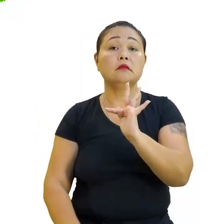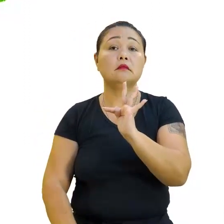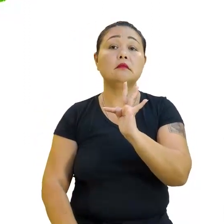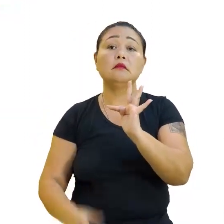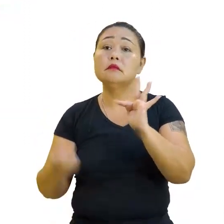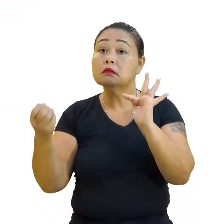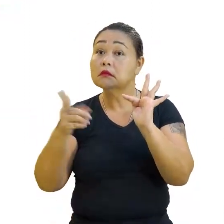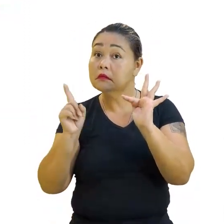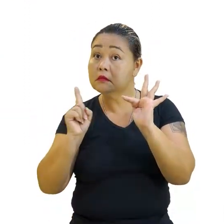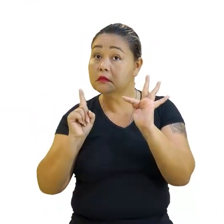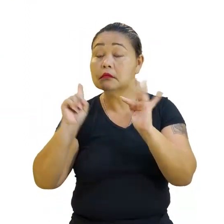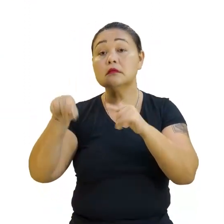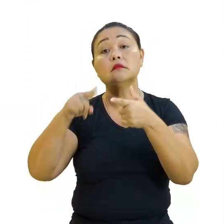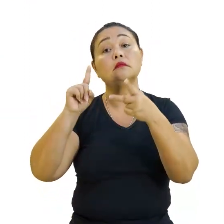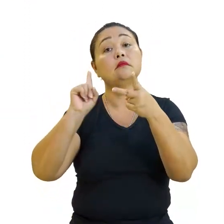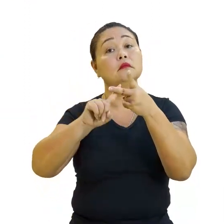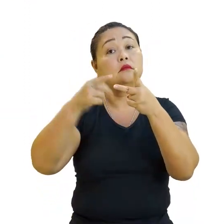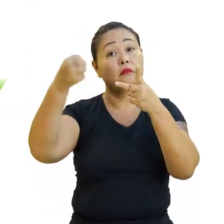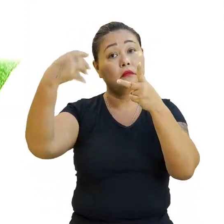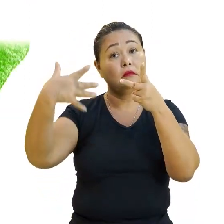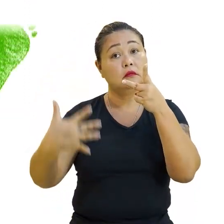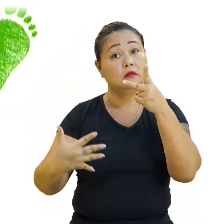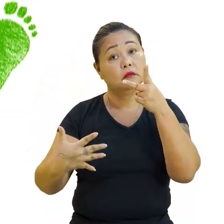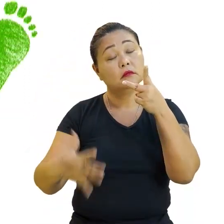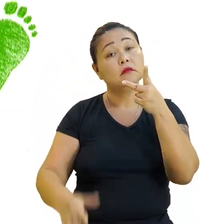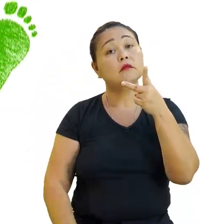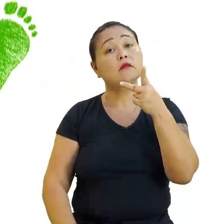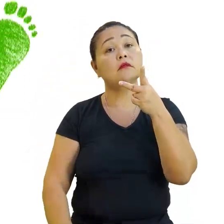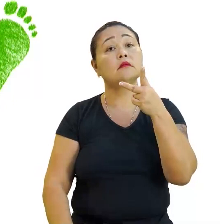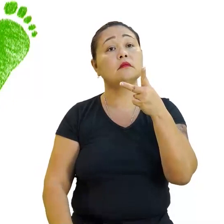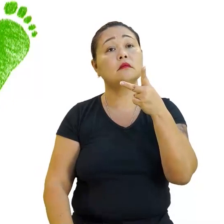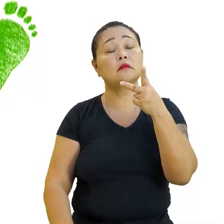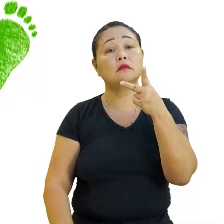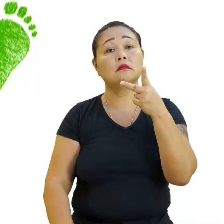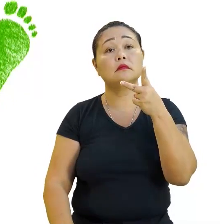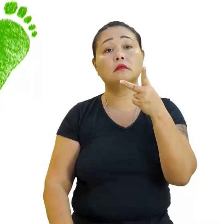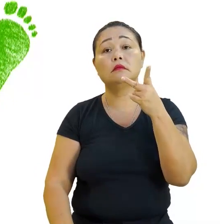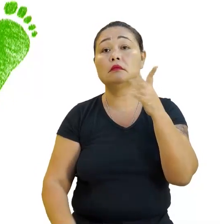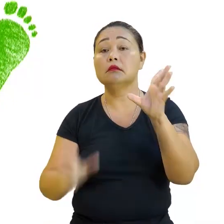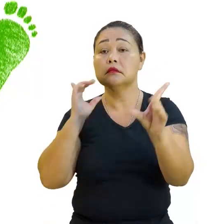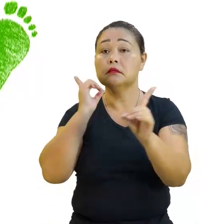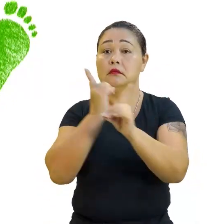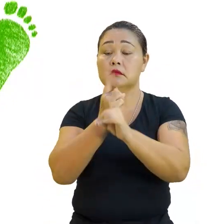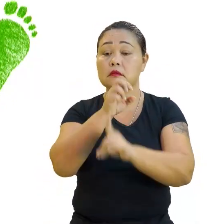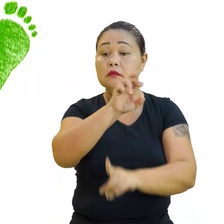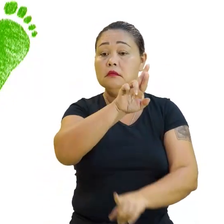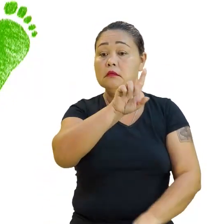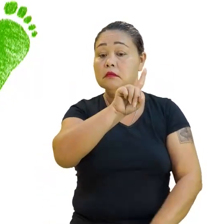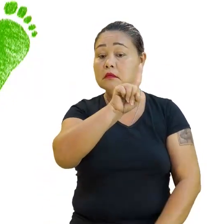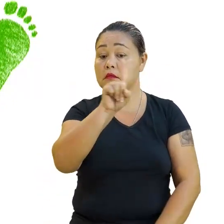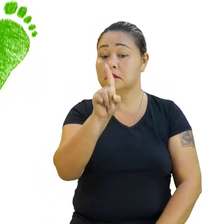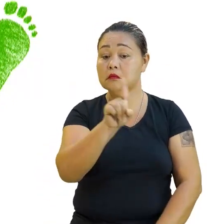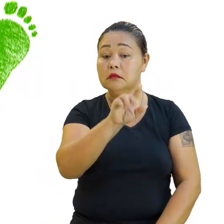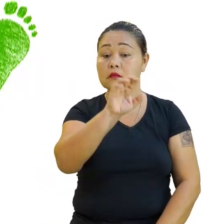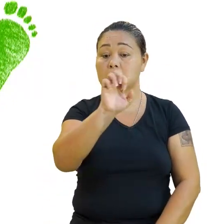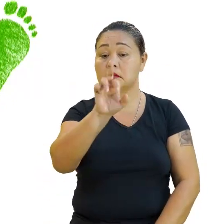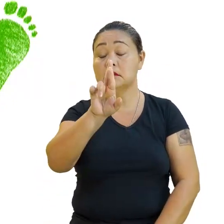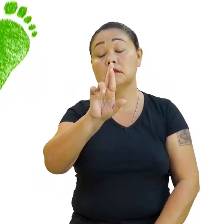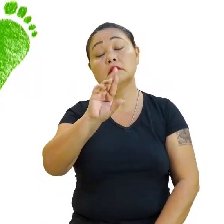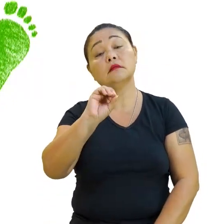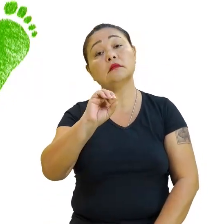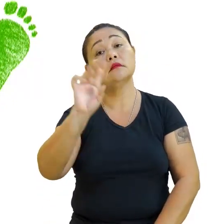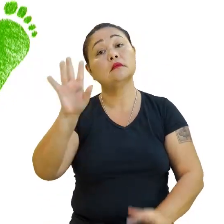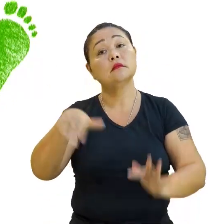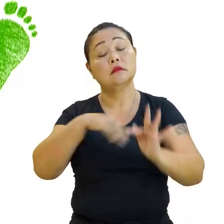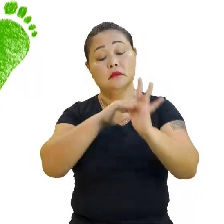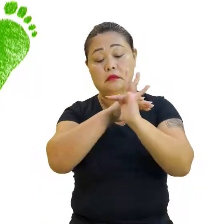Vamos para o segundo passo. Vamos ver. O segundo passo diz que... Determinar o zero ou a raiz da